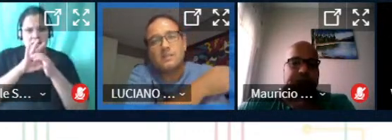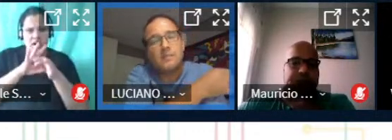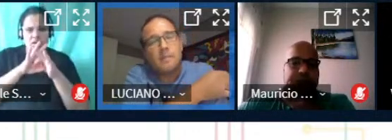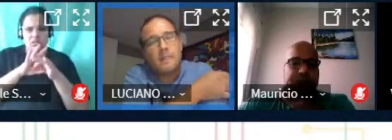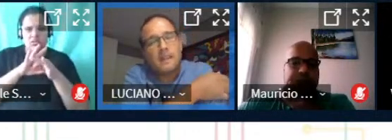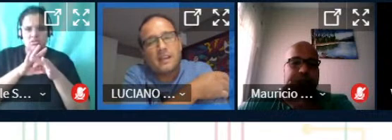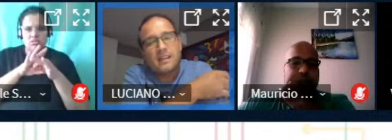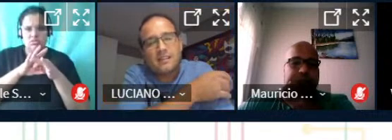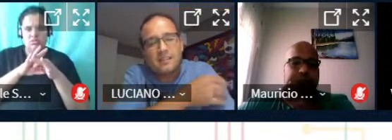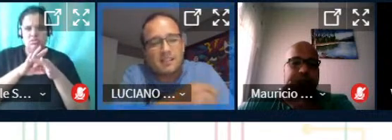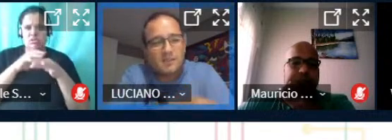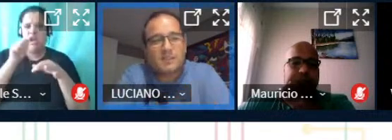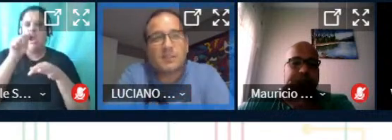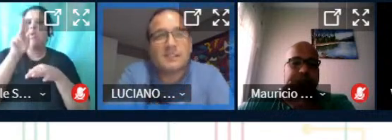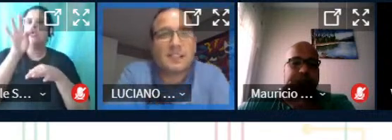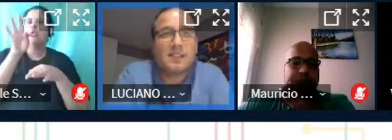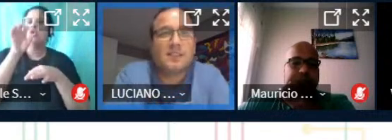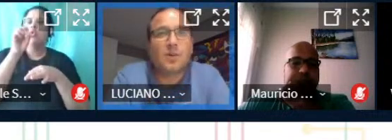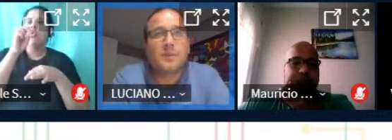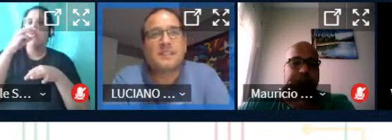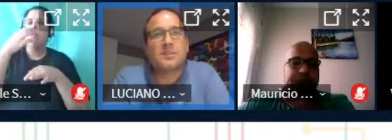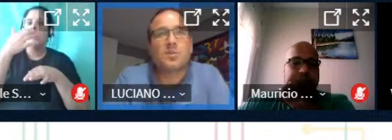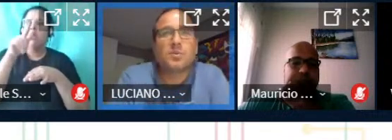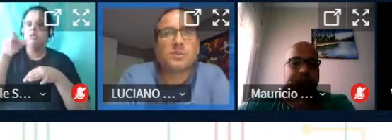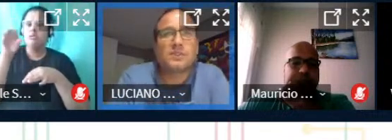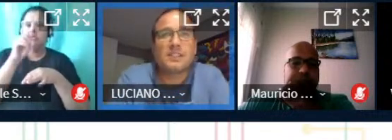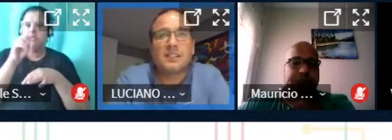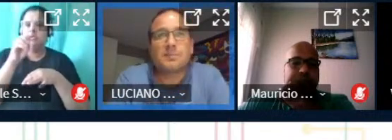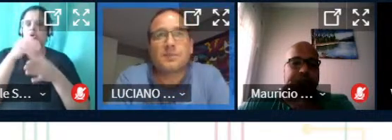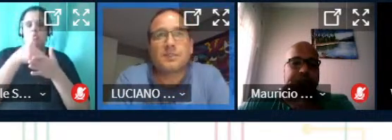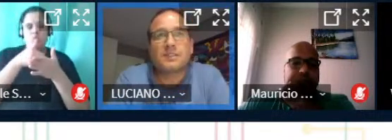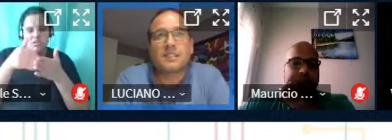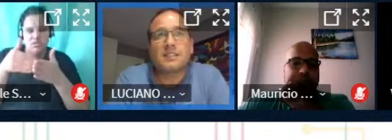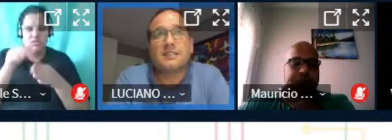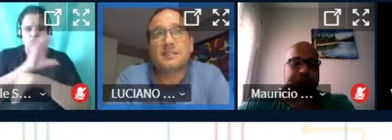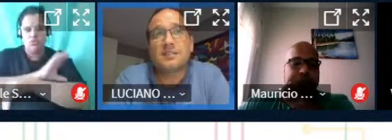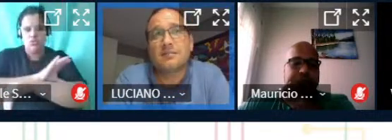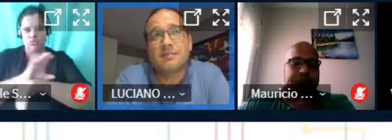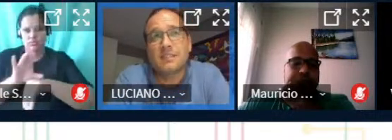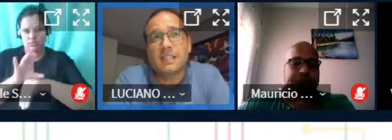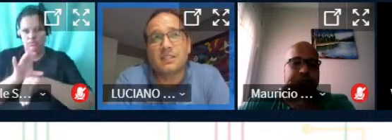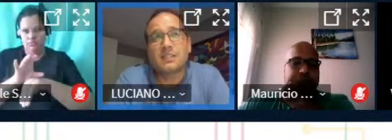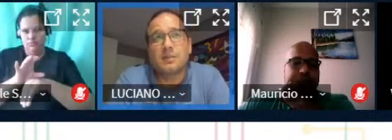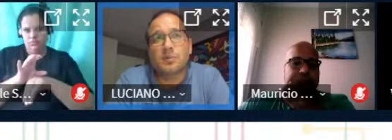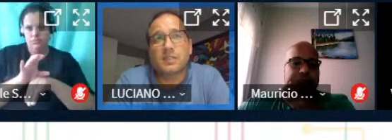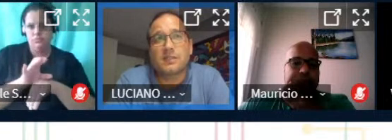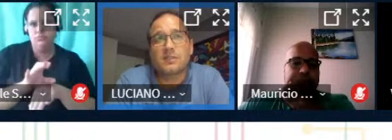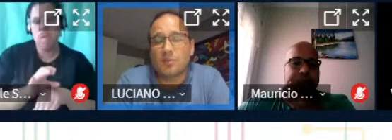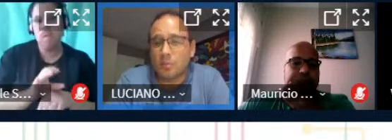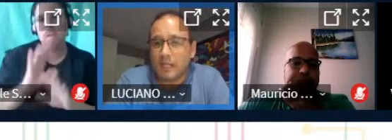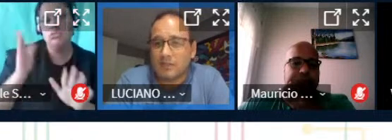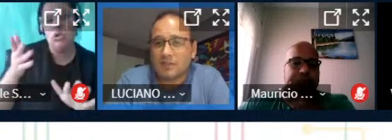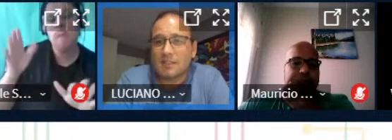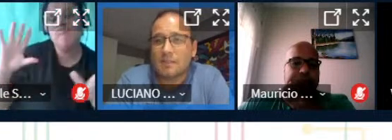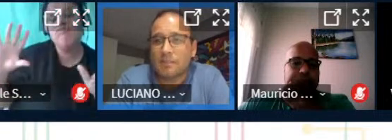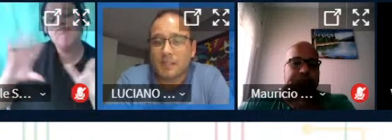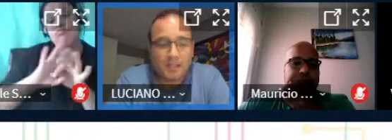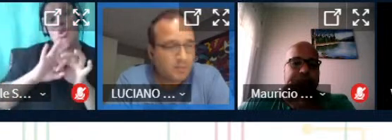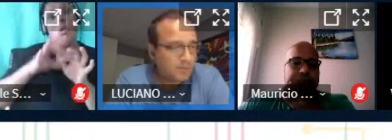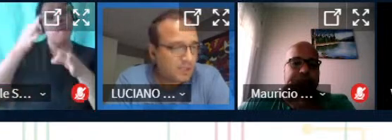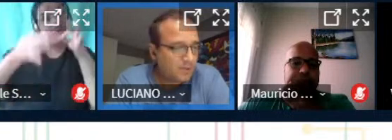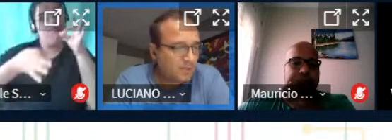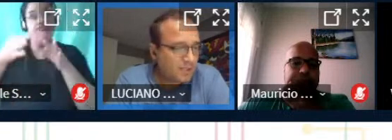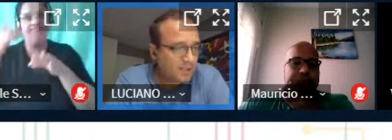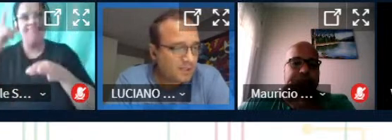é segundo ano então estão recém começando o curso e já se encaixando em projetos complexos